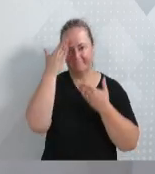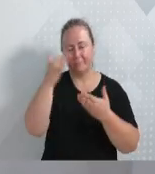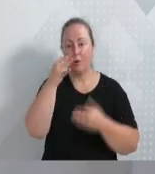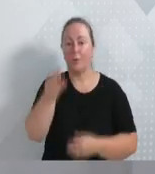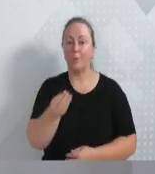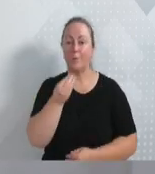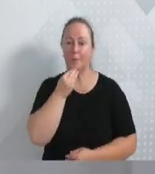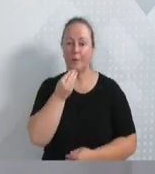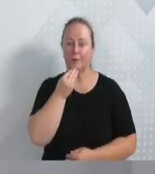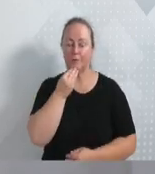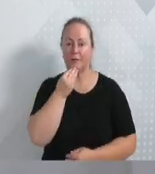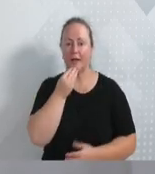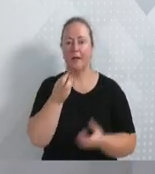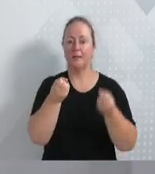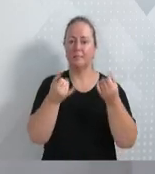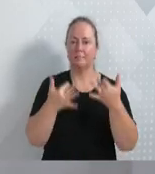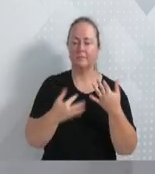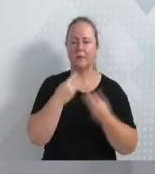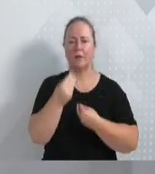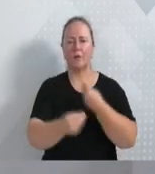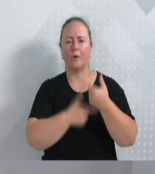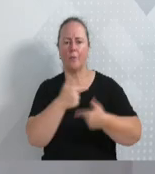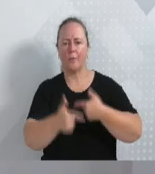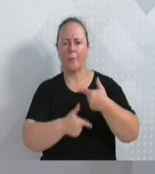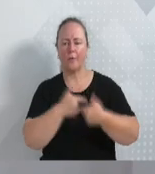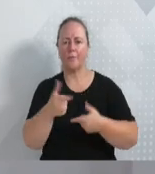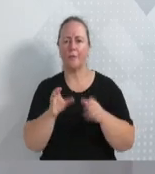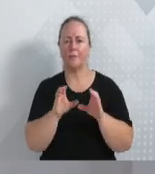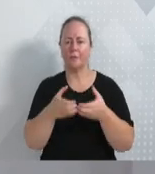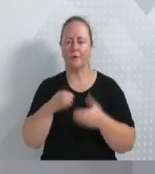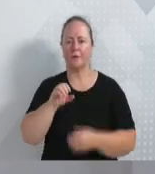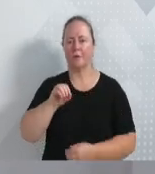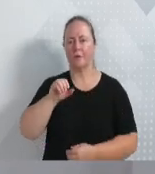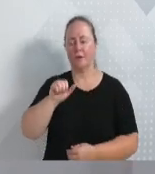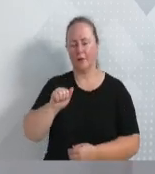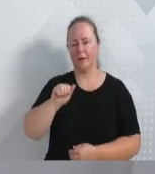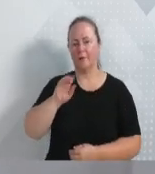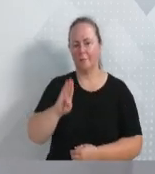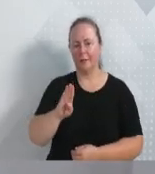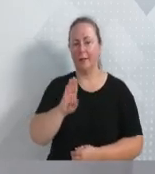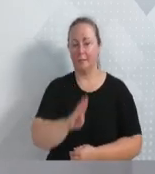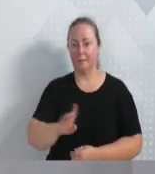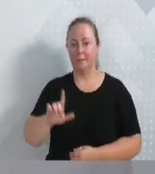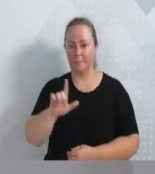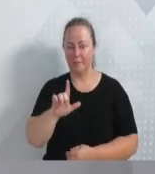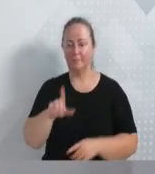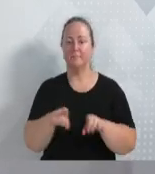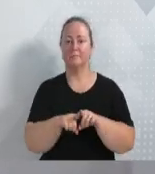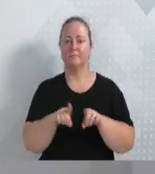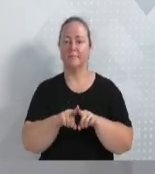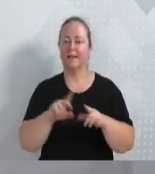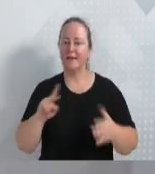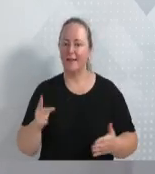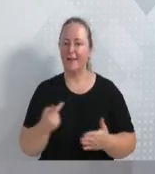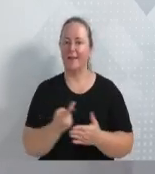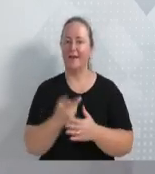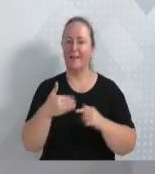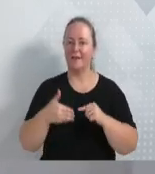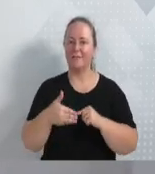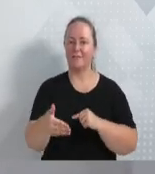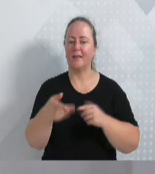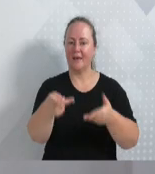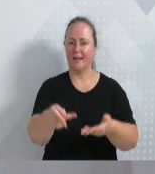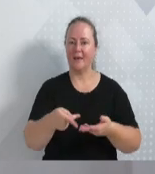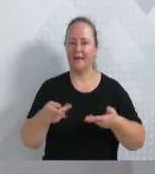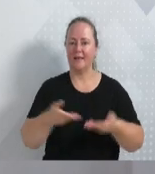dividir um pouco sobre o trabalho que é desenvolvido pela comissão OAB Cidadã da OAB Blumenau e sobre o evento que eu vim convidá-los